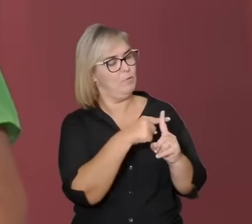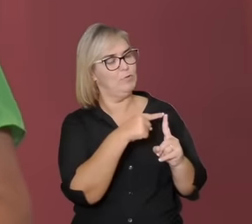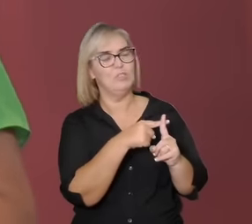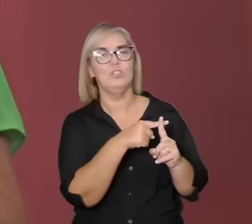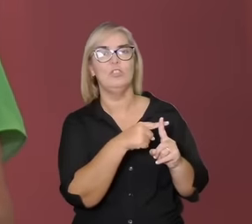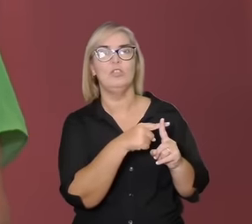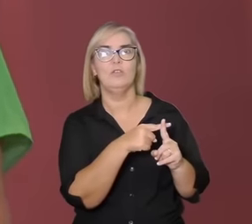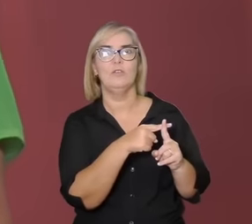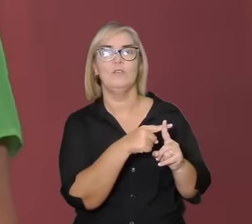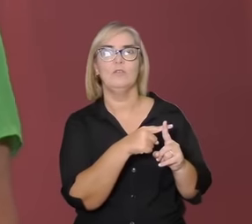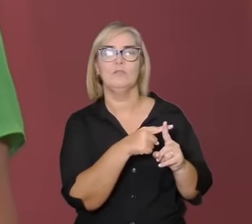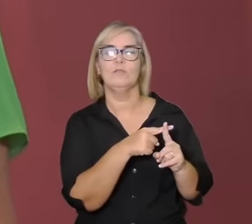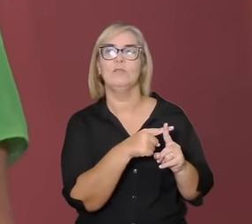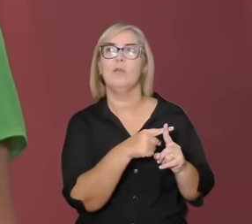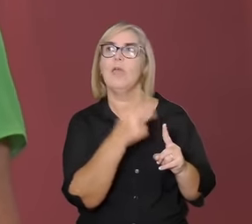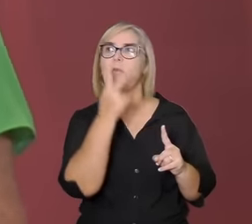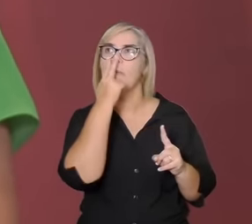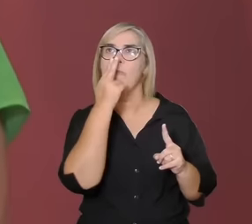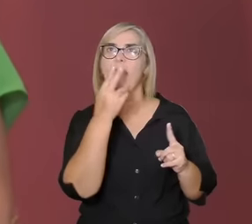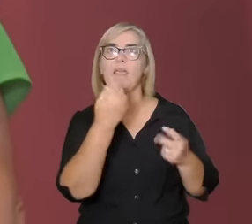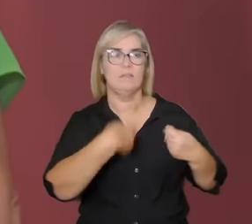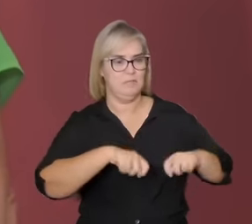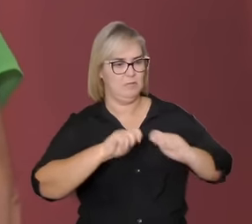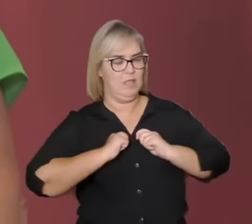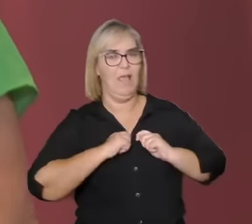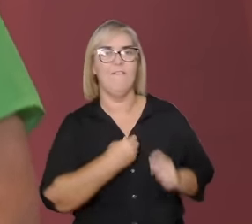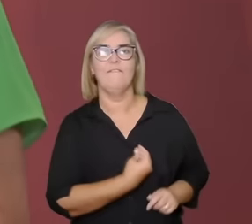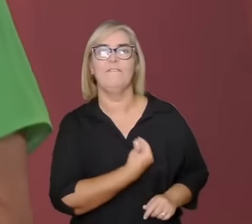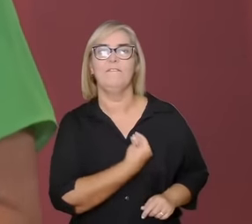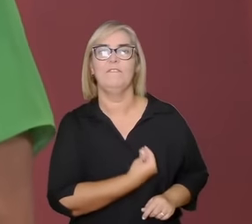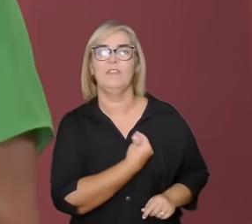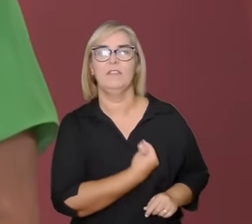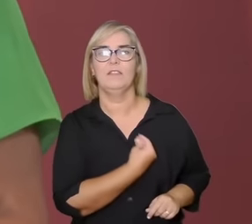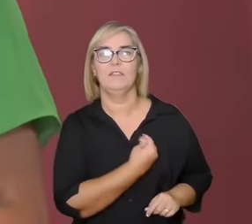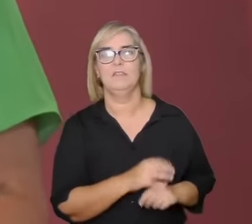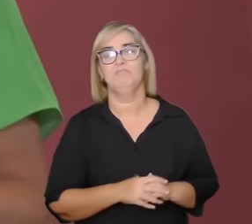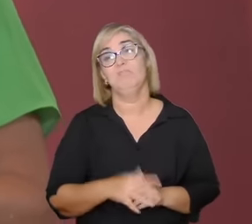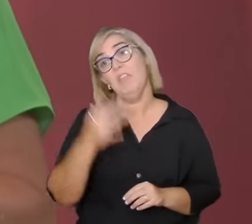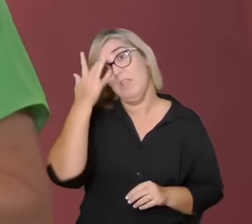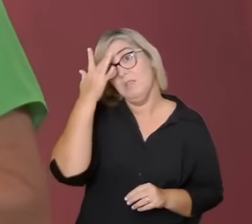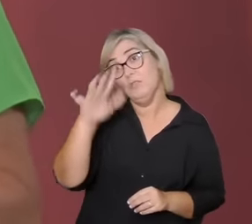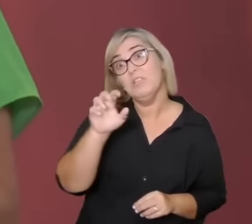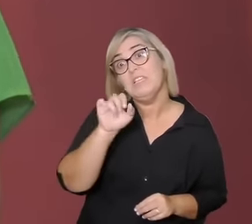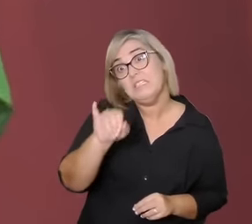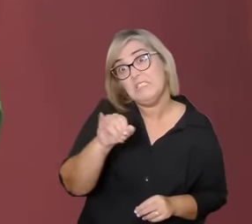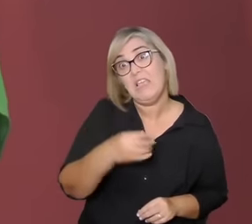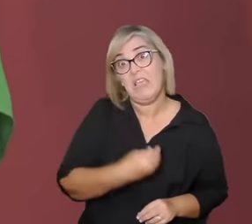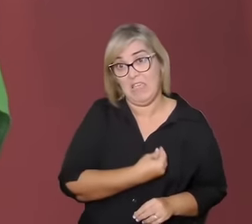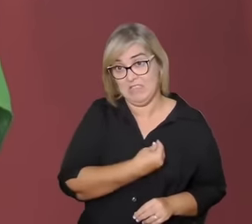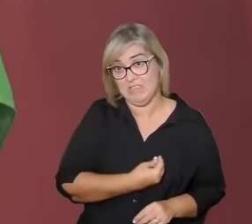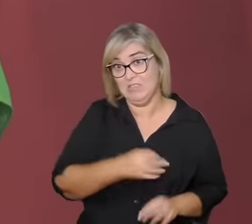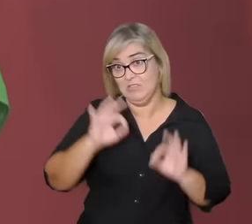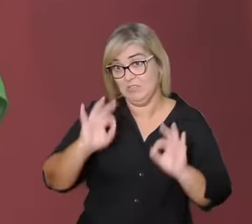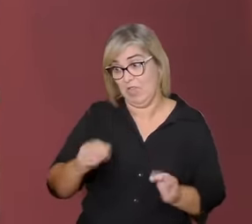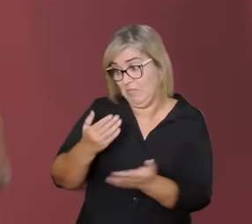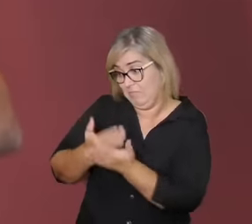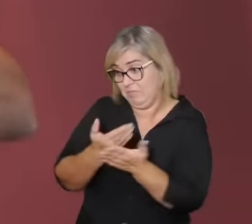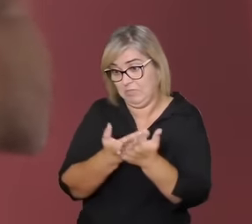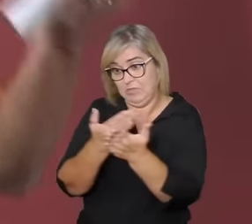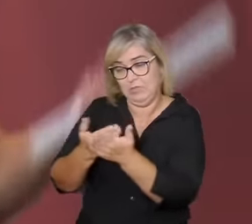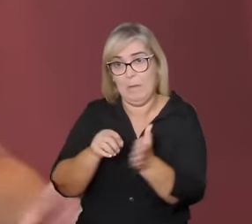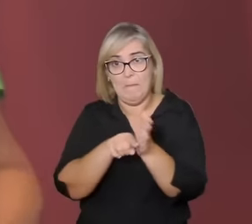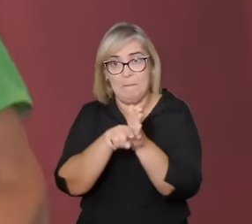e o que nos traz mais vida eu não sei se existe este amor que a gente